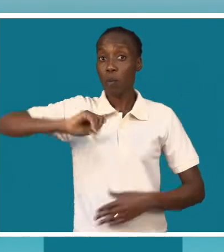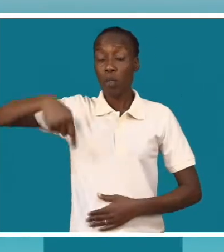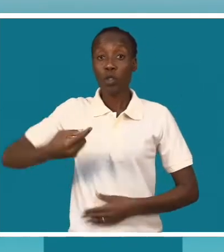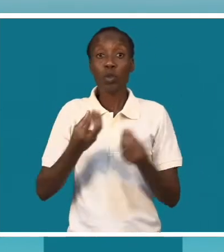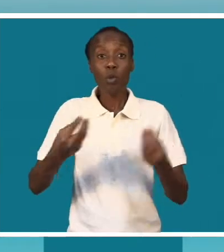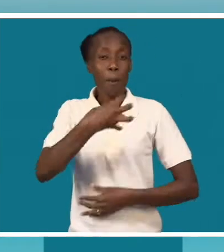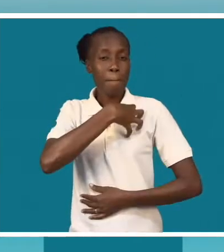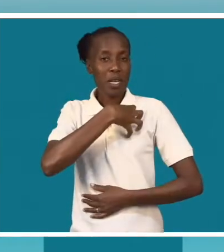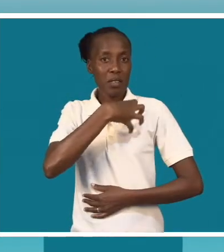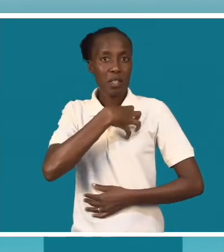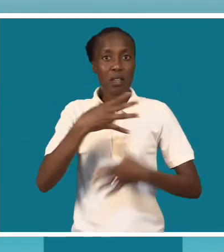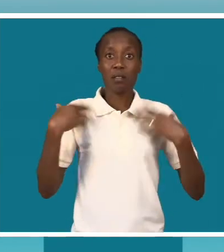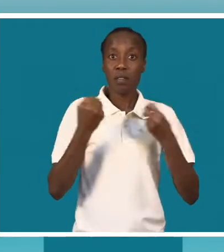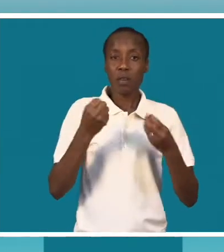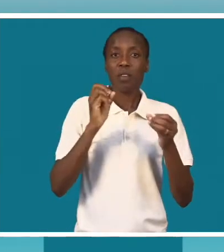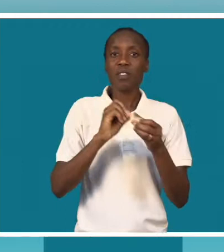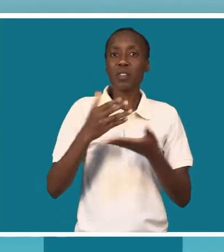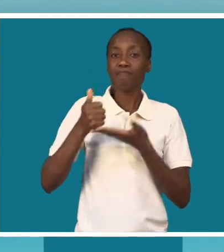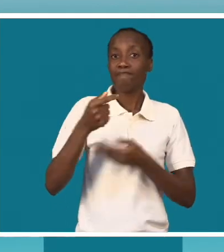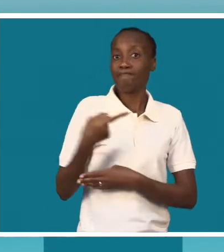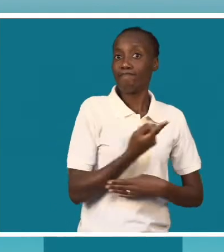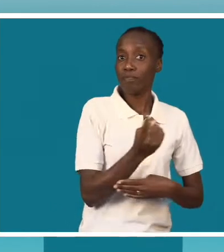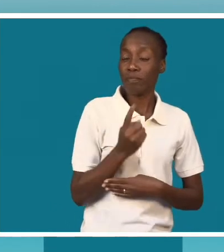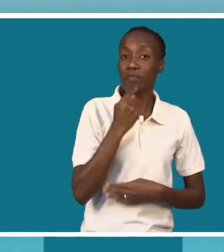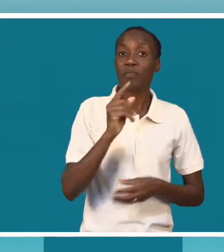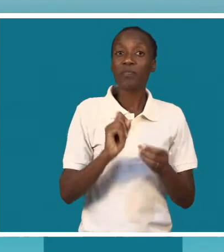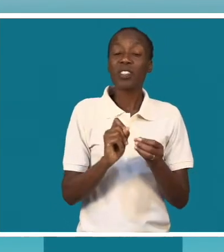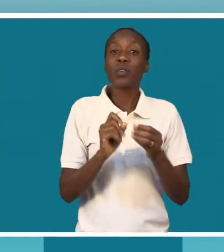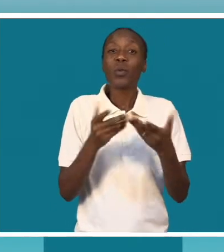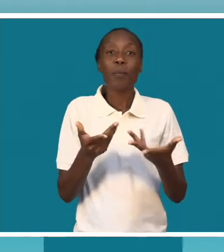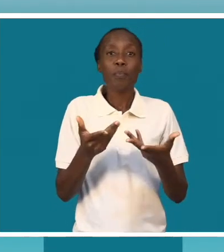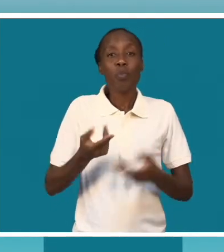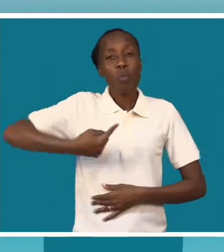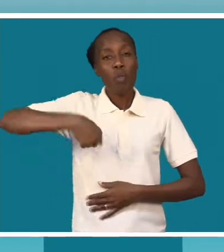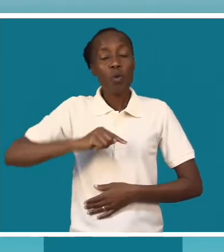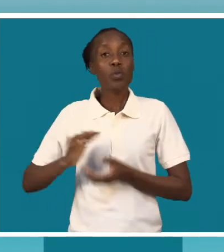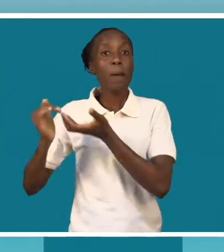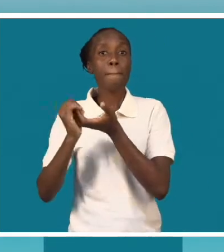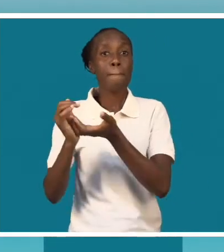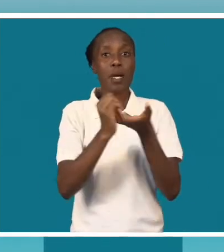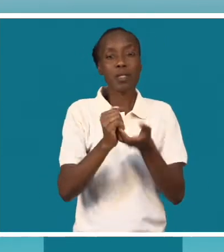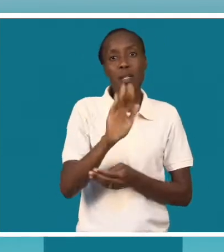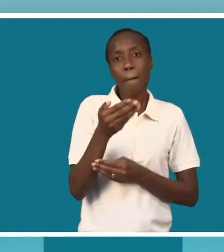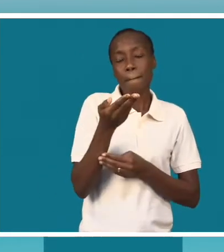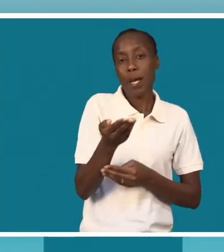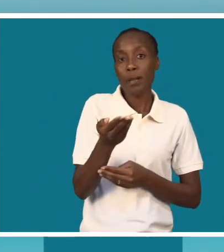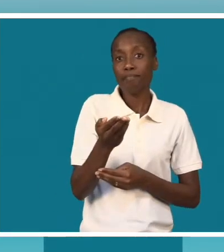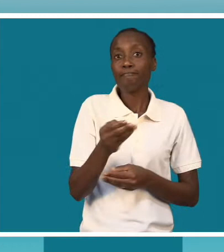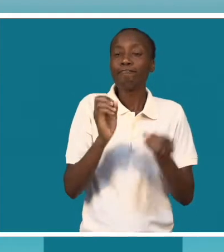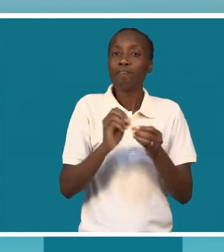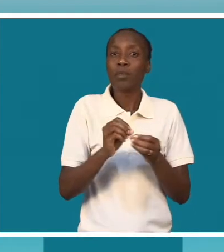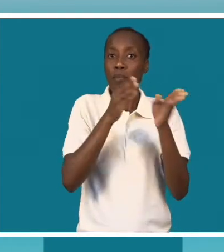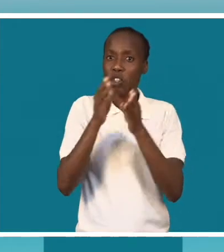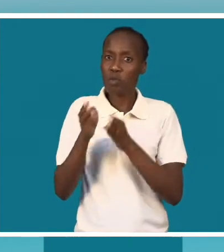como Ministério da Saúde, temos estado a dar serviços complementares, como Ministério da Saúde, mas também com os nossos parceiros, para assegurar